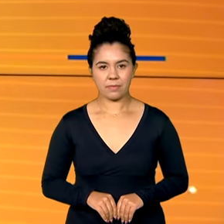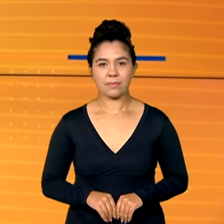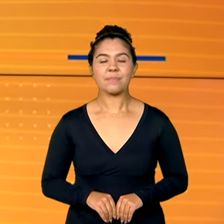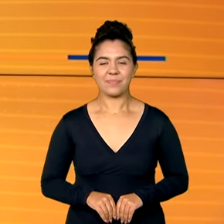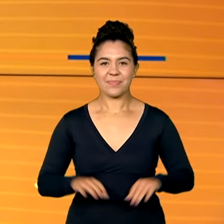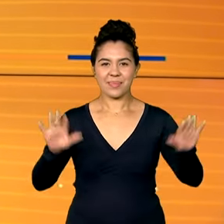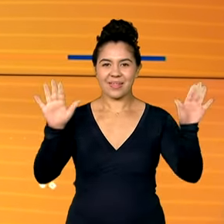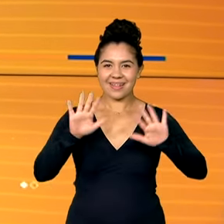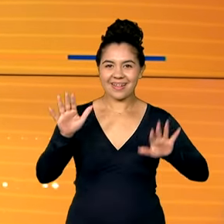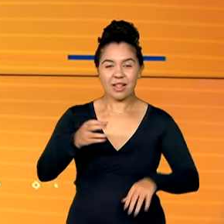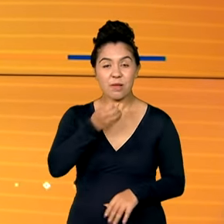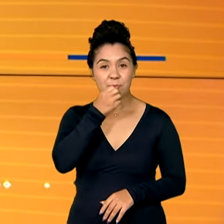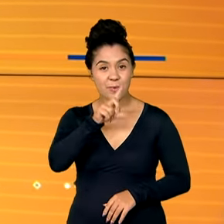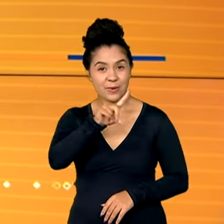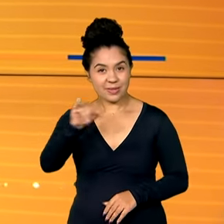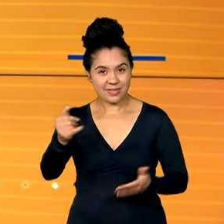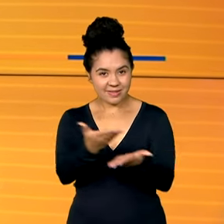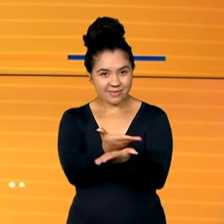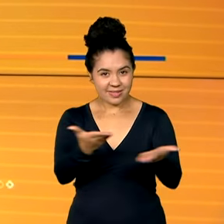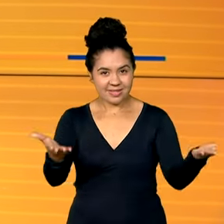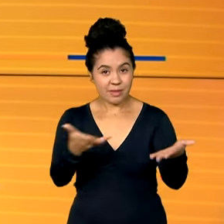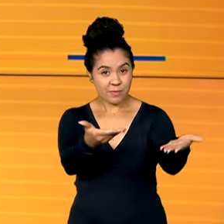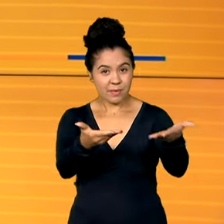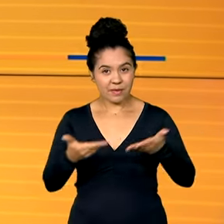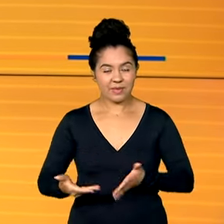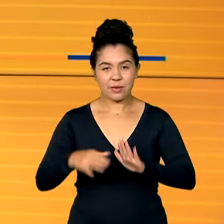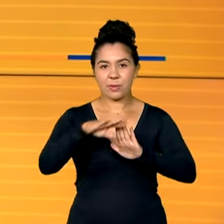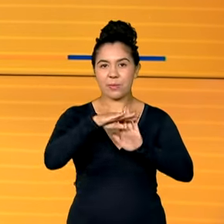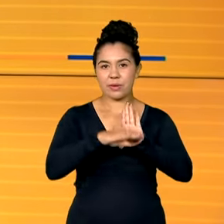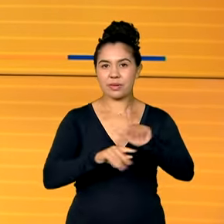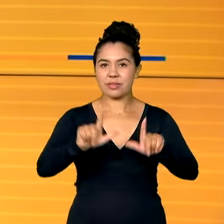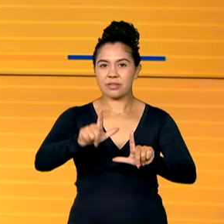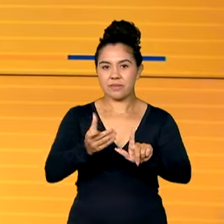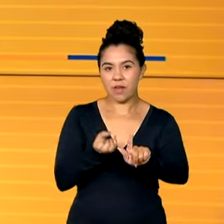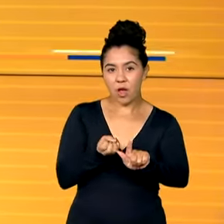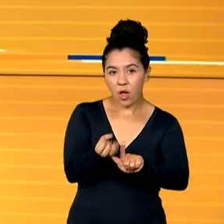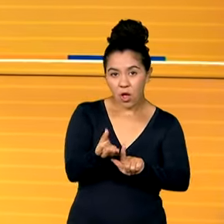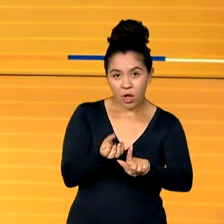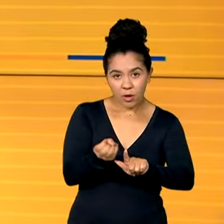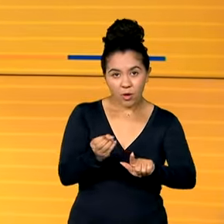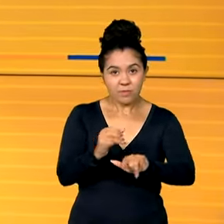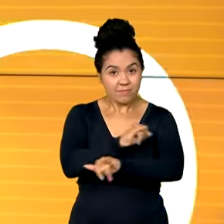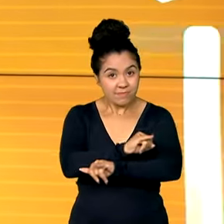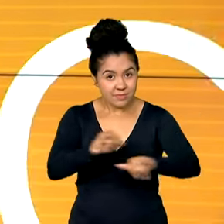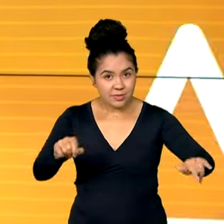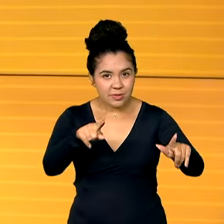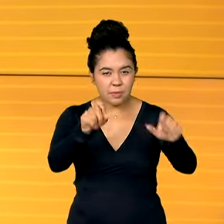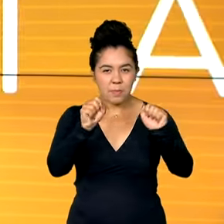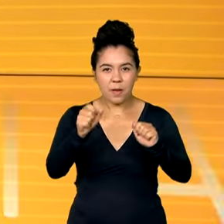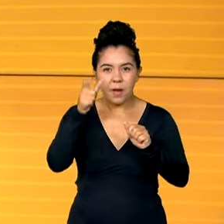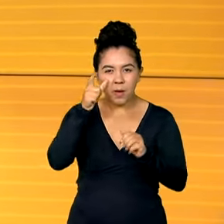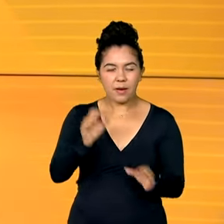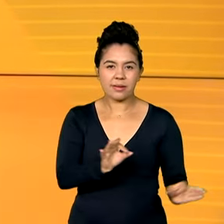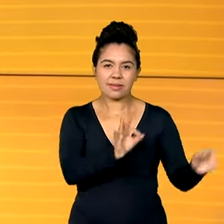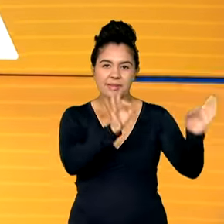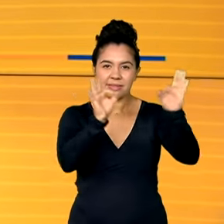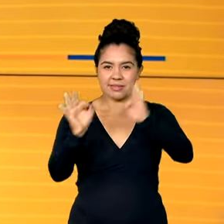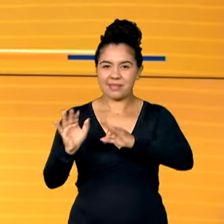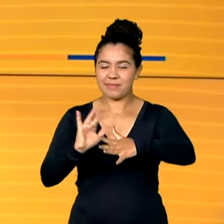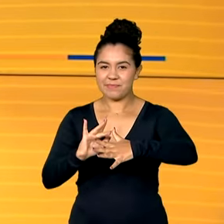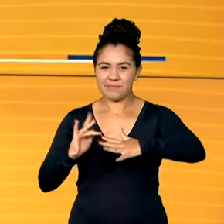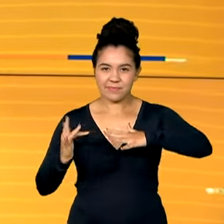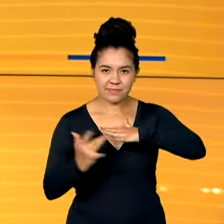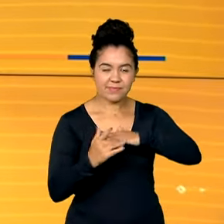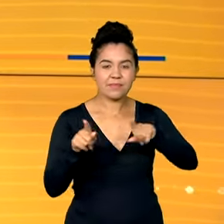Olá, bom dia para você. Seja bem-vindo ao canal GOV. Lembrando que você pode nos acompanhar também ao vivo pelas redes